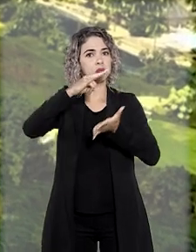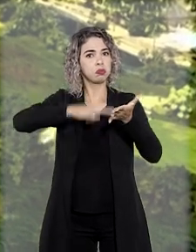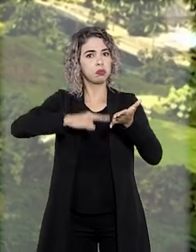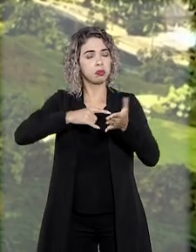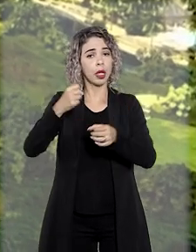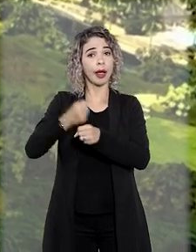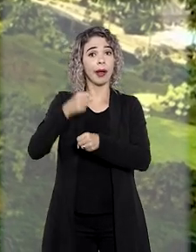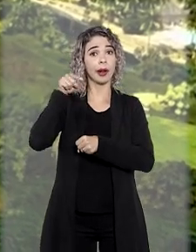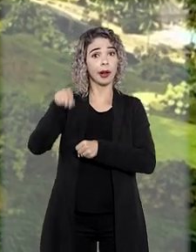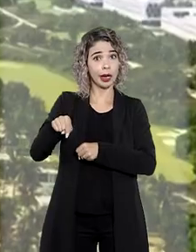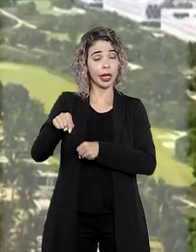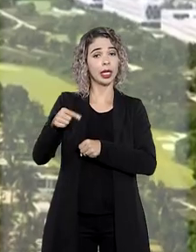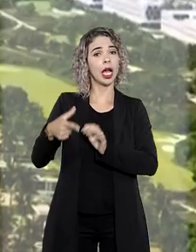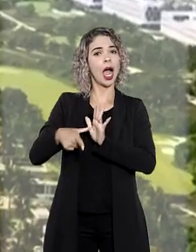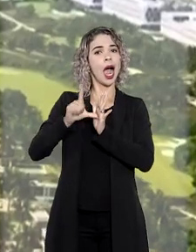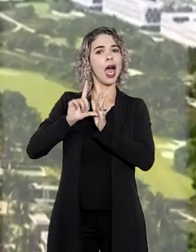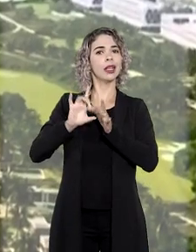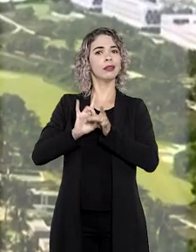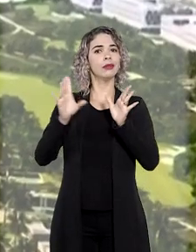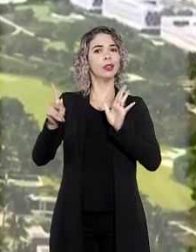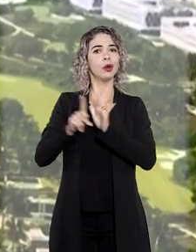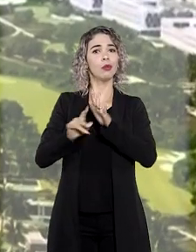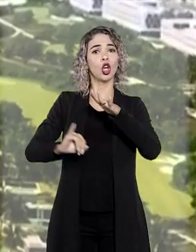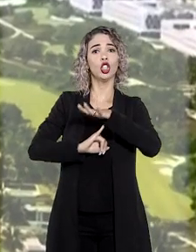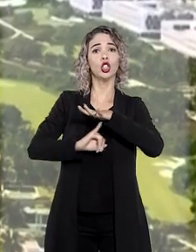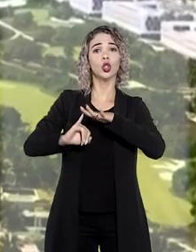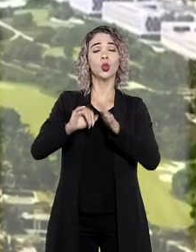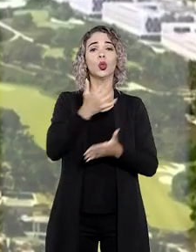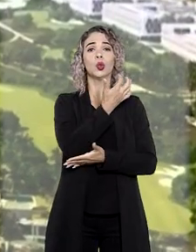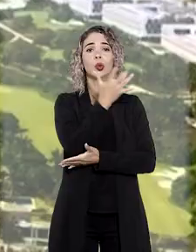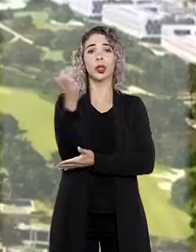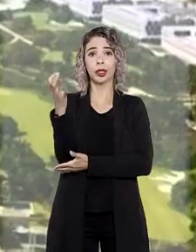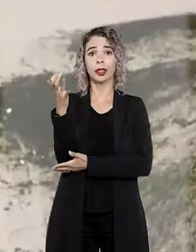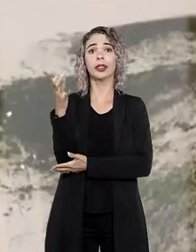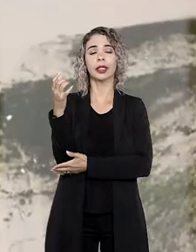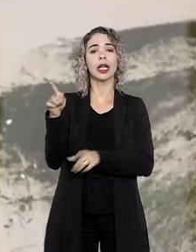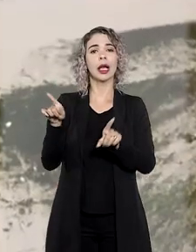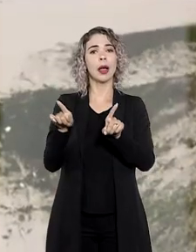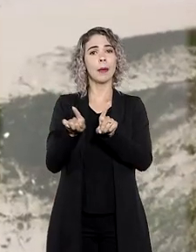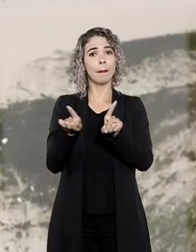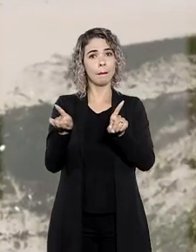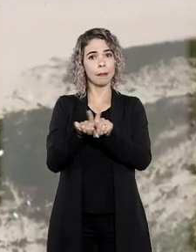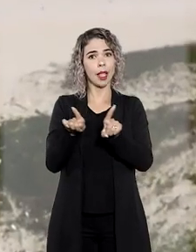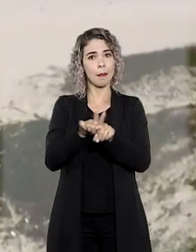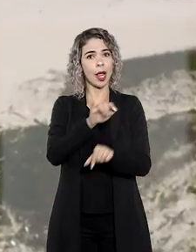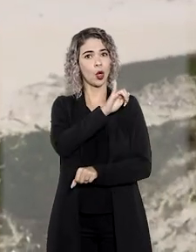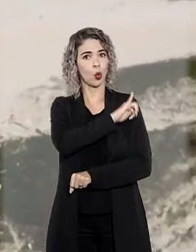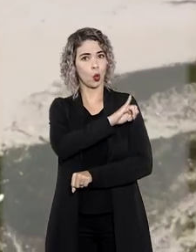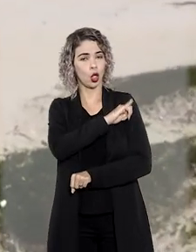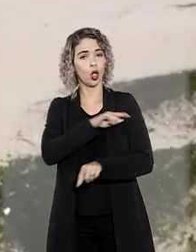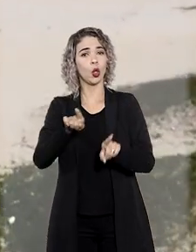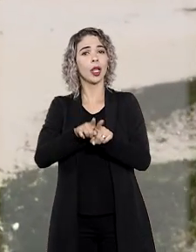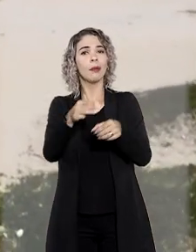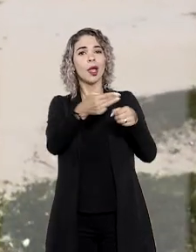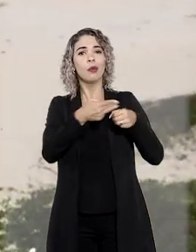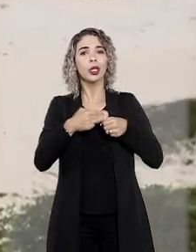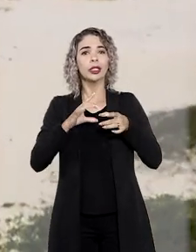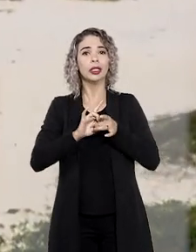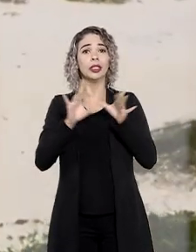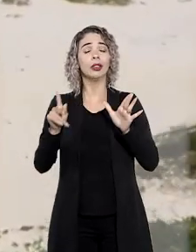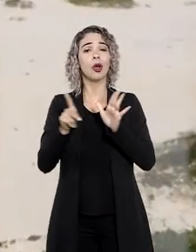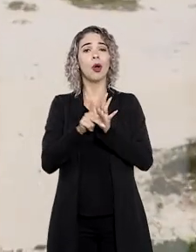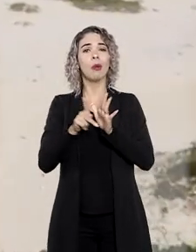os licenciamentos da obra concedidos pelo Instituto Estadual do Ambiente, pelo Estado do Rio de Janeiro e pelo município de